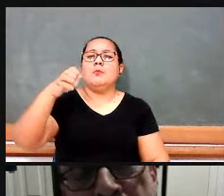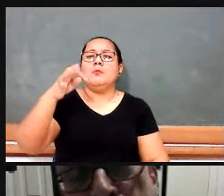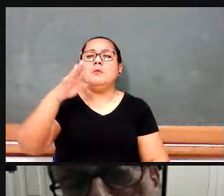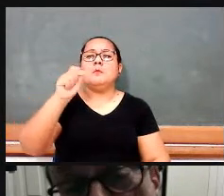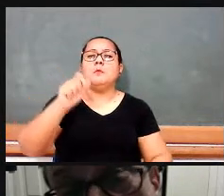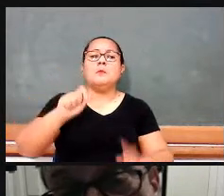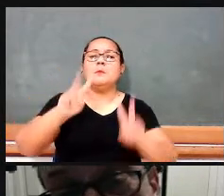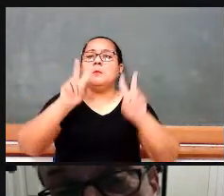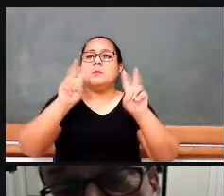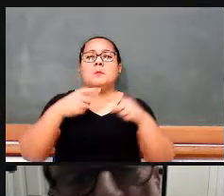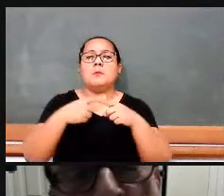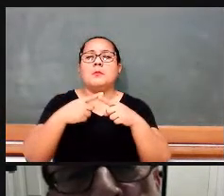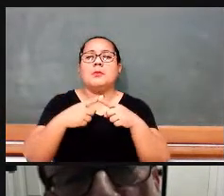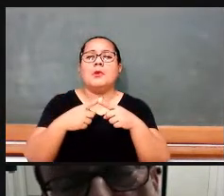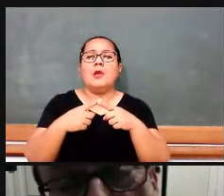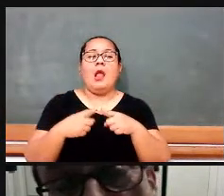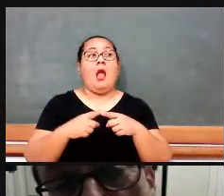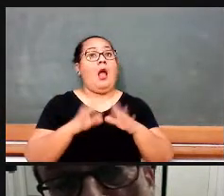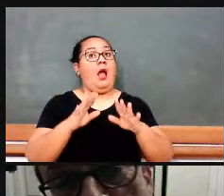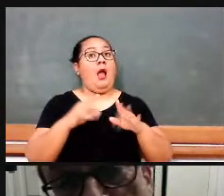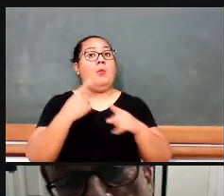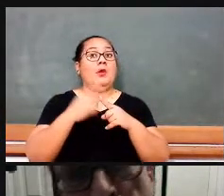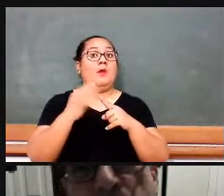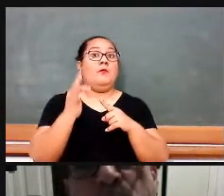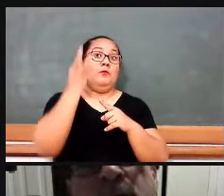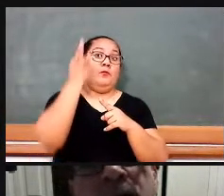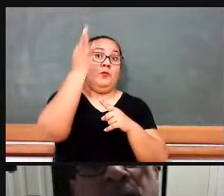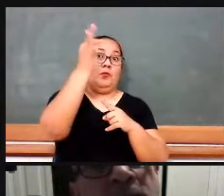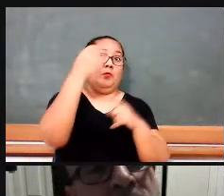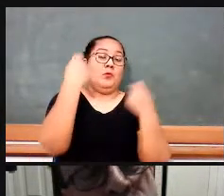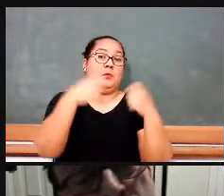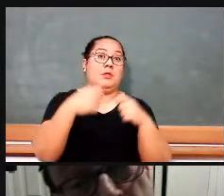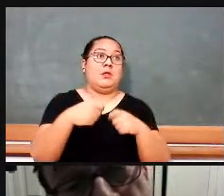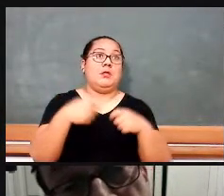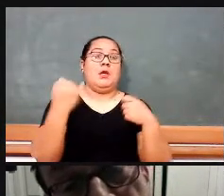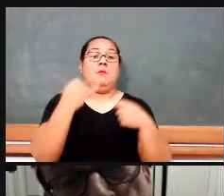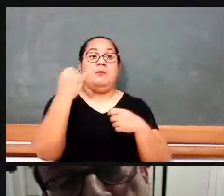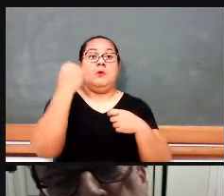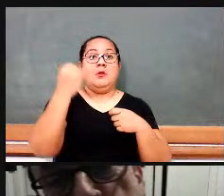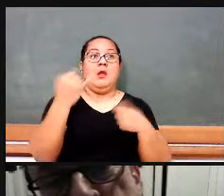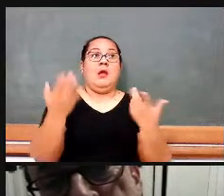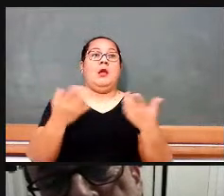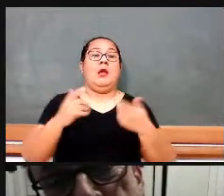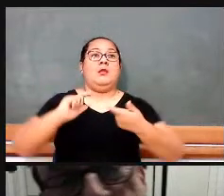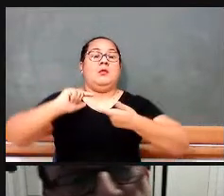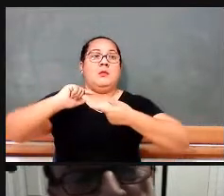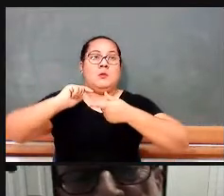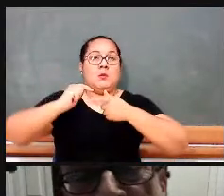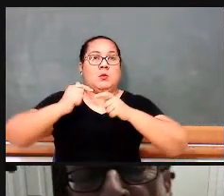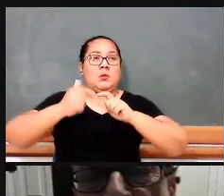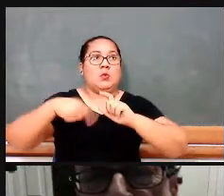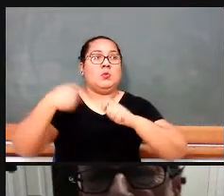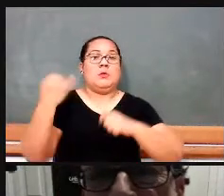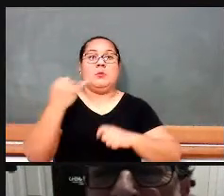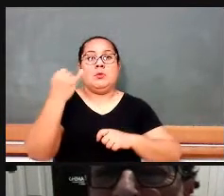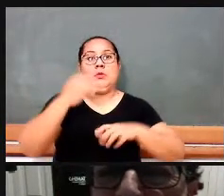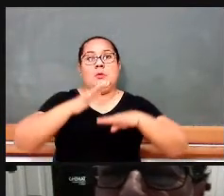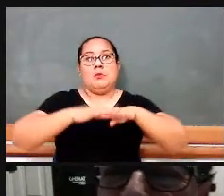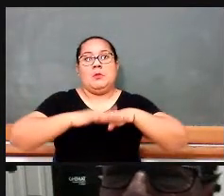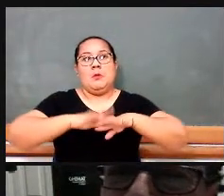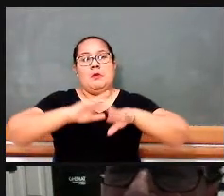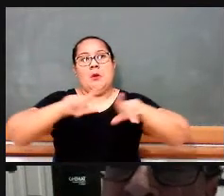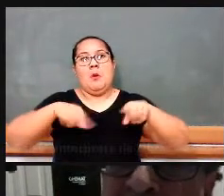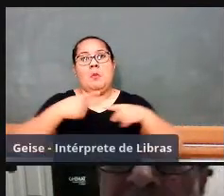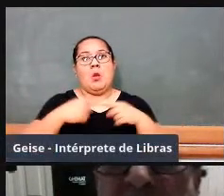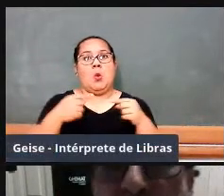geometria é muito importante para o futuro advogado, mas por quê? Geometria é muito importante porque geometria é uma espécie de